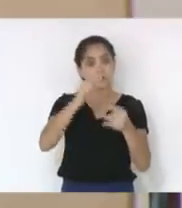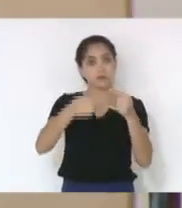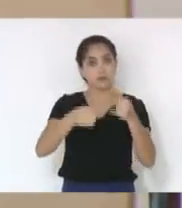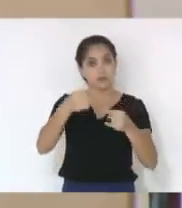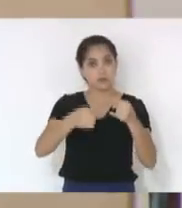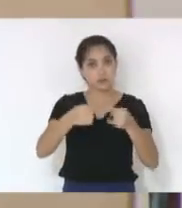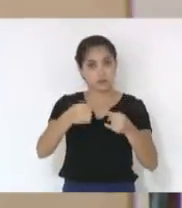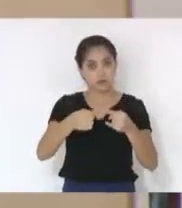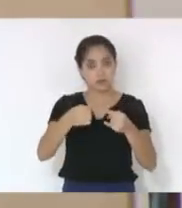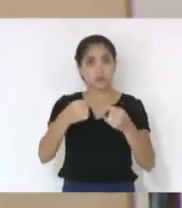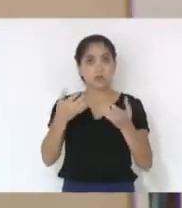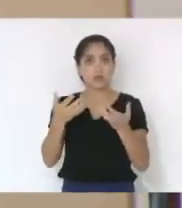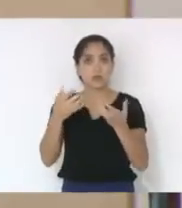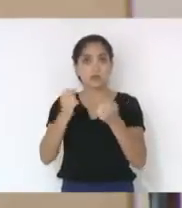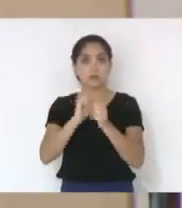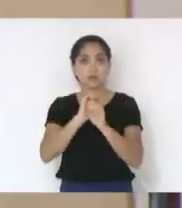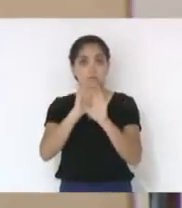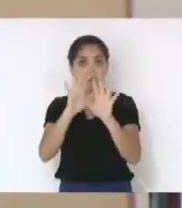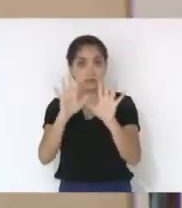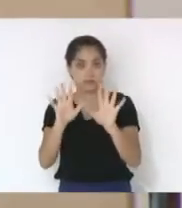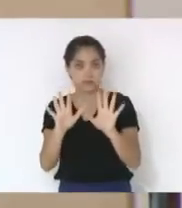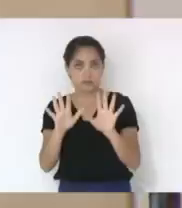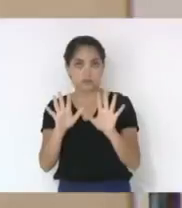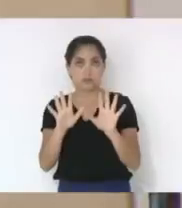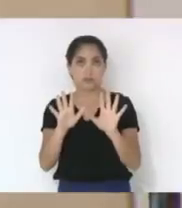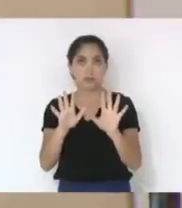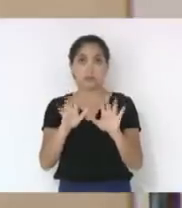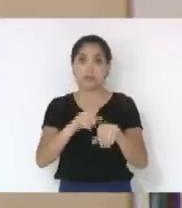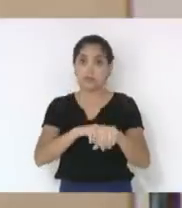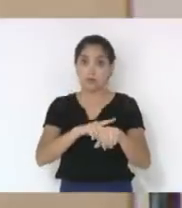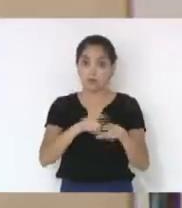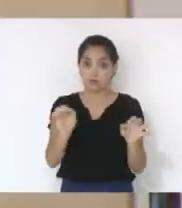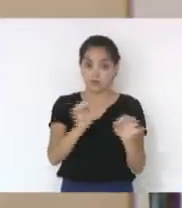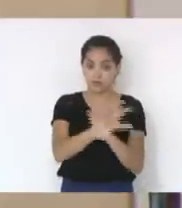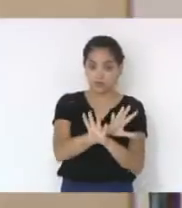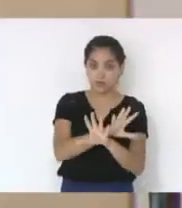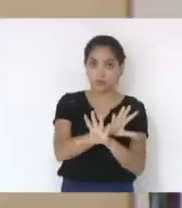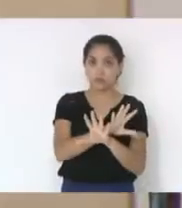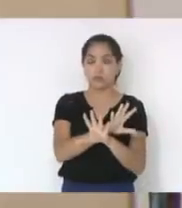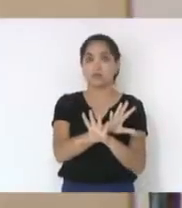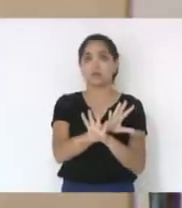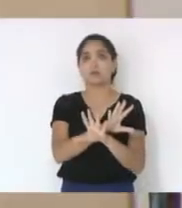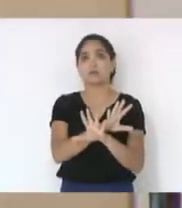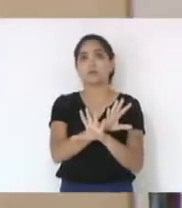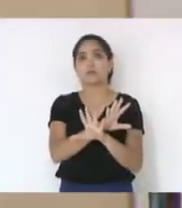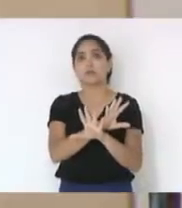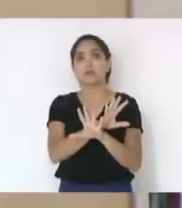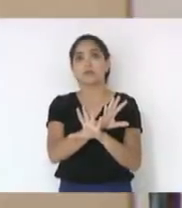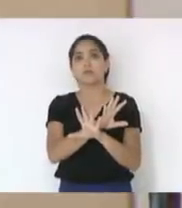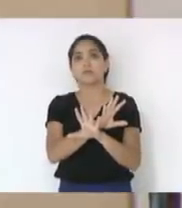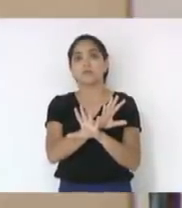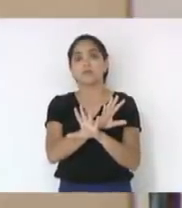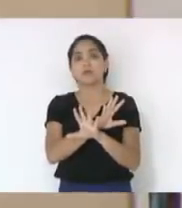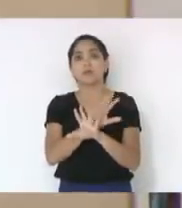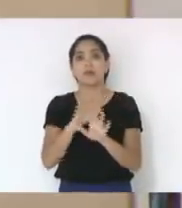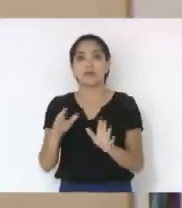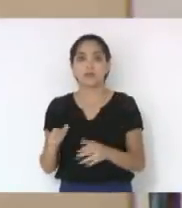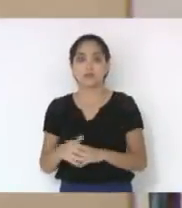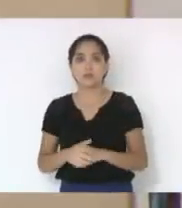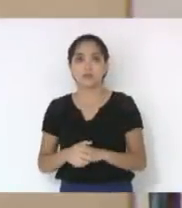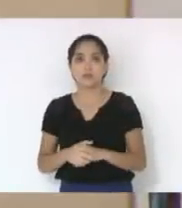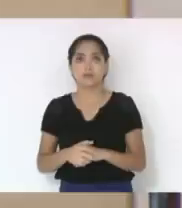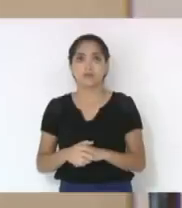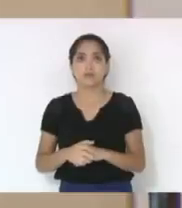quero esclarecer que nós vamos, na hora que terminar o debate, colocar o parecer em